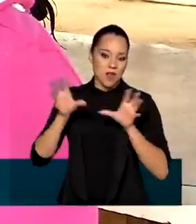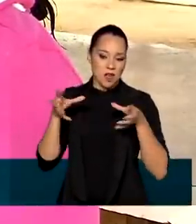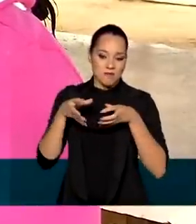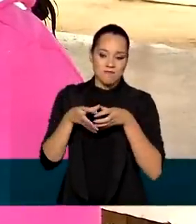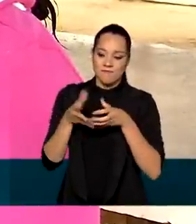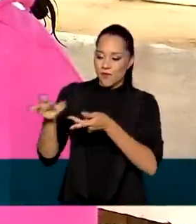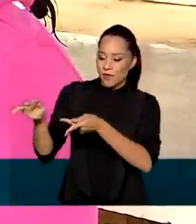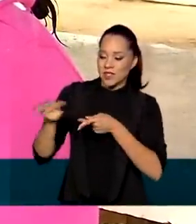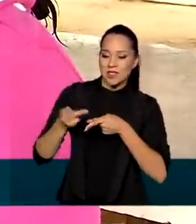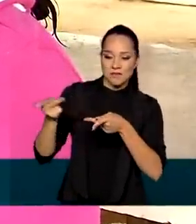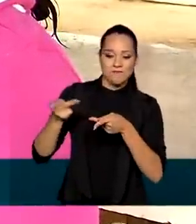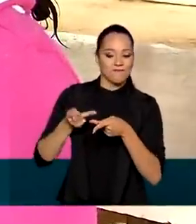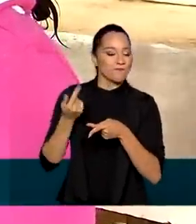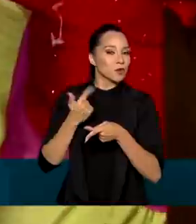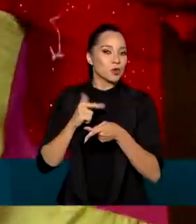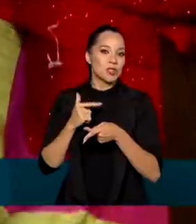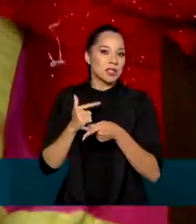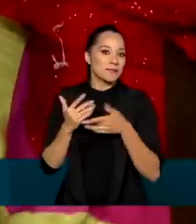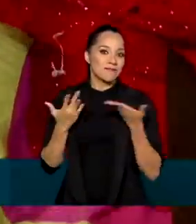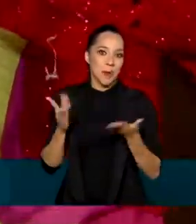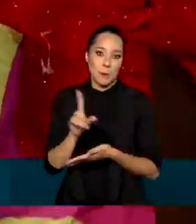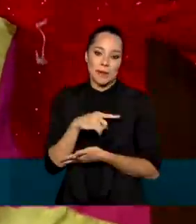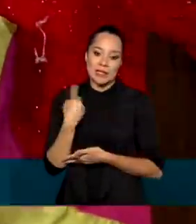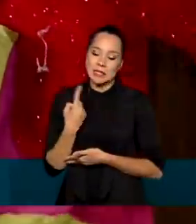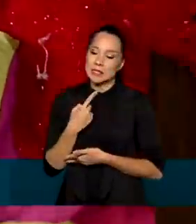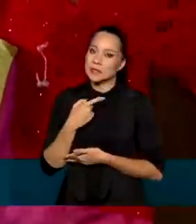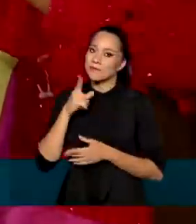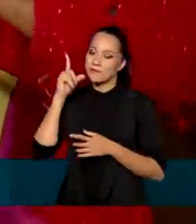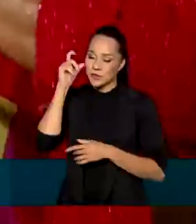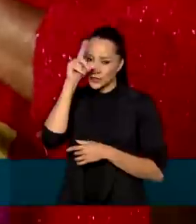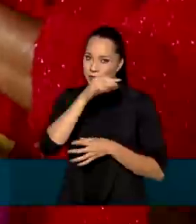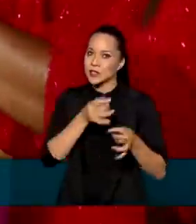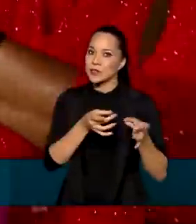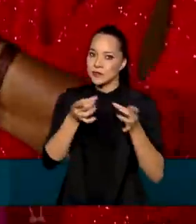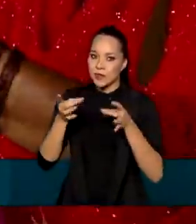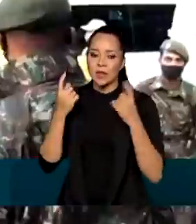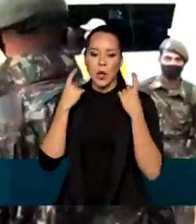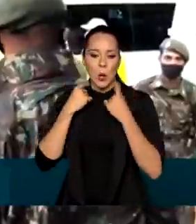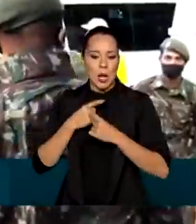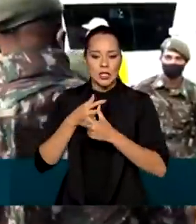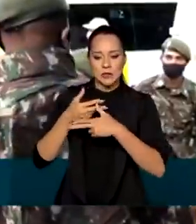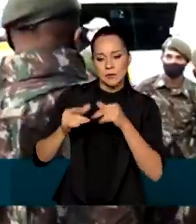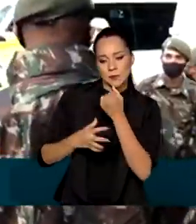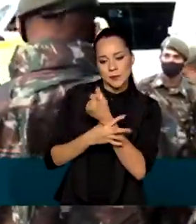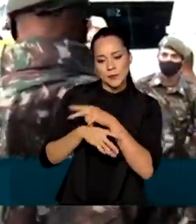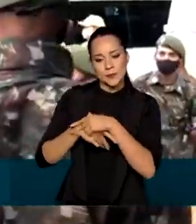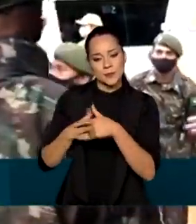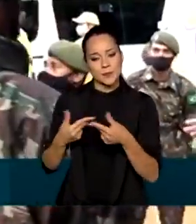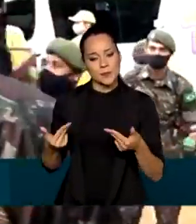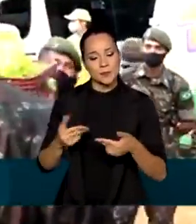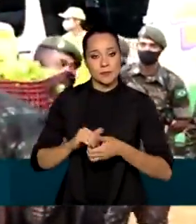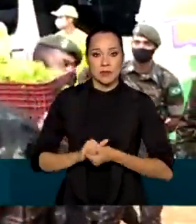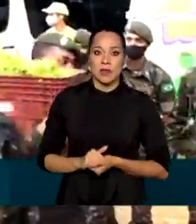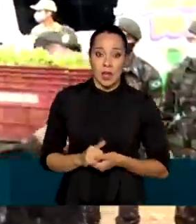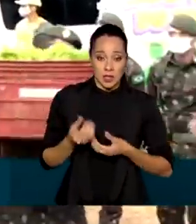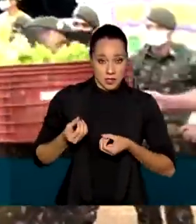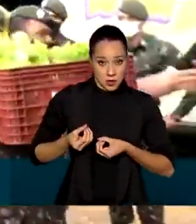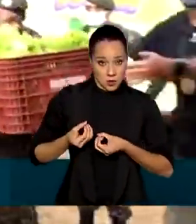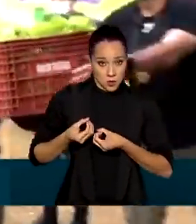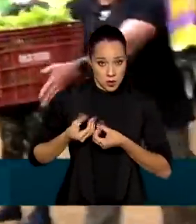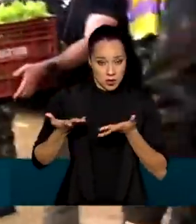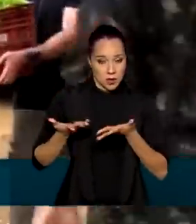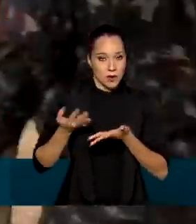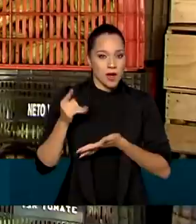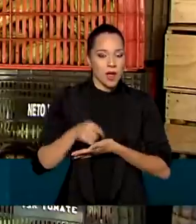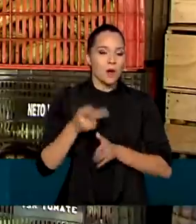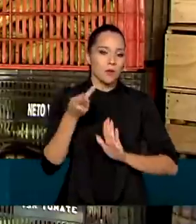as visitas aqui. Então, para a gente, está sendo muito difícil vender os nossos artesanatos. A doação faz parte de um projeto social